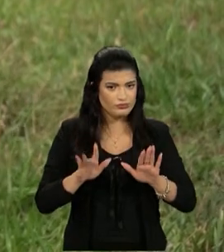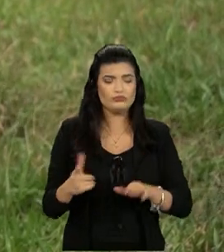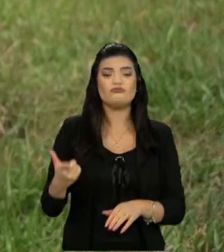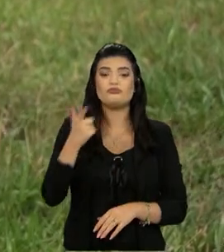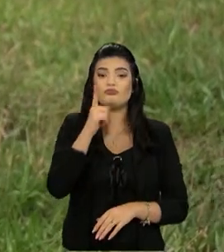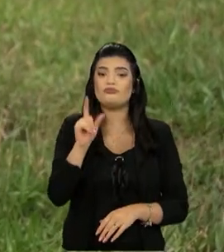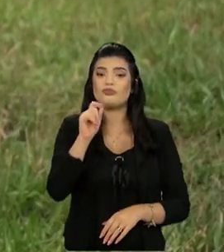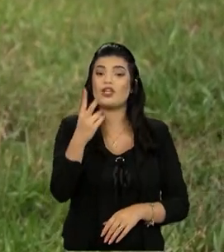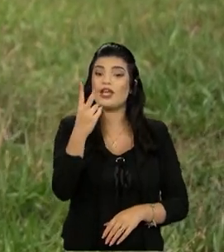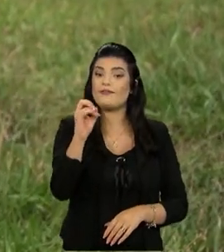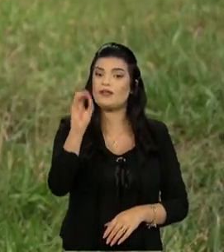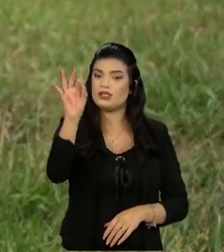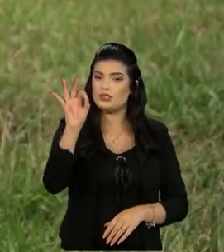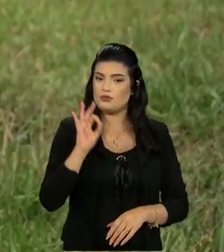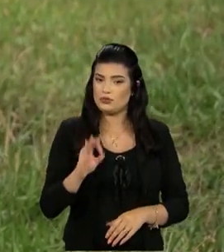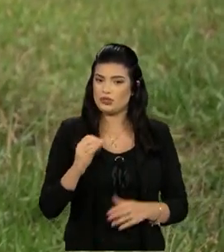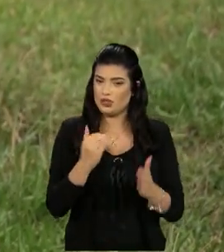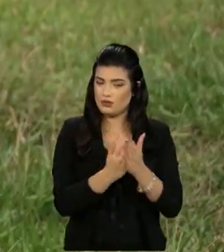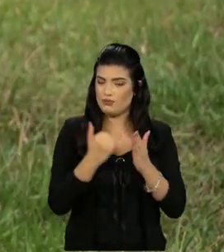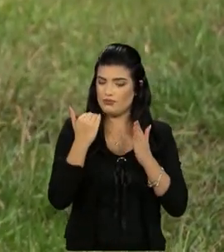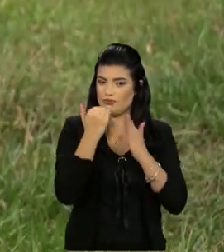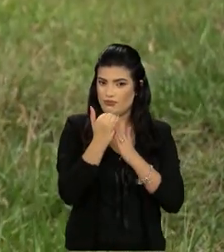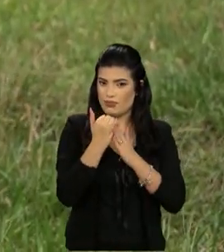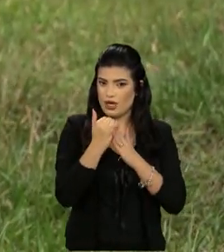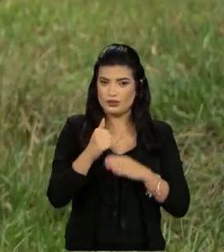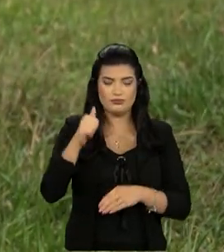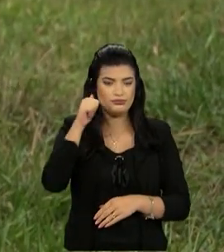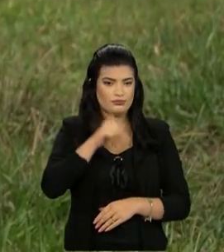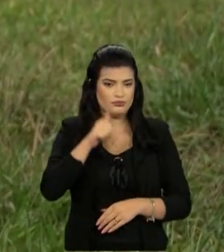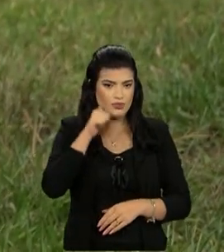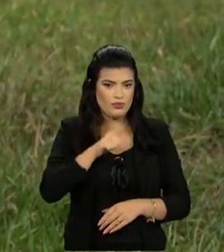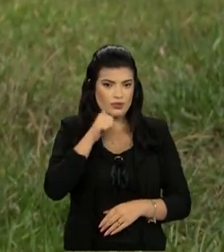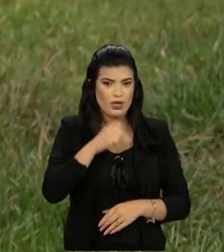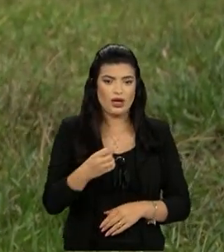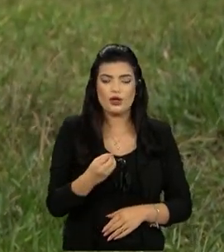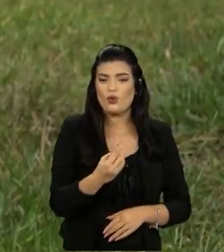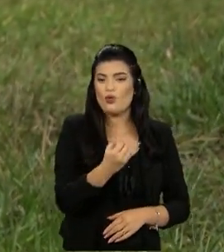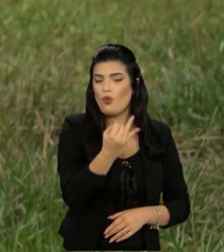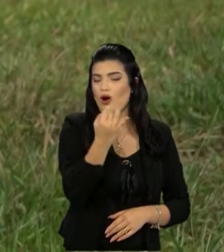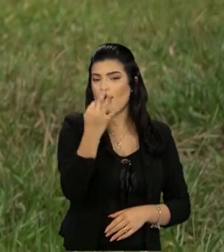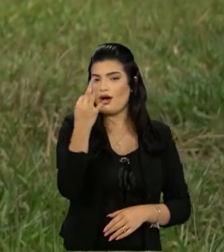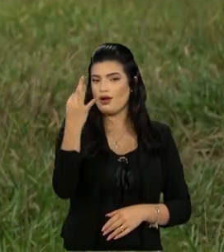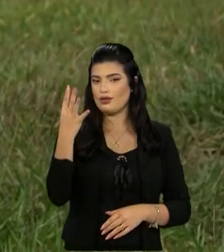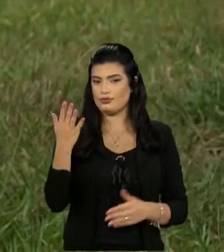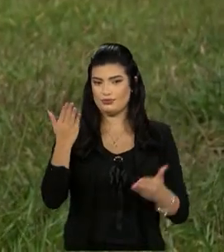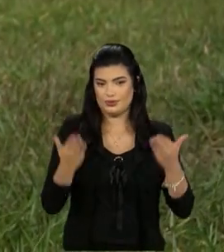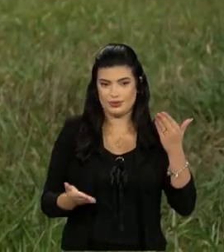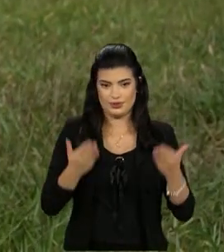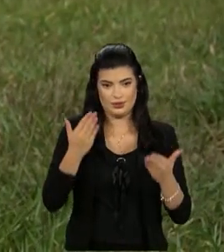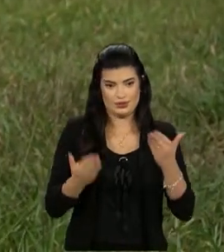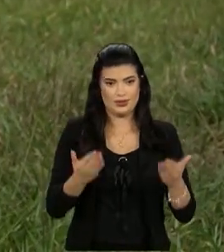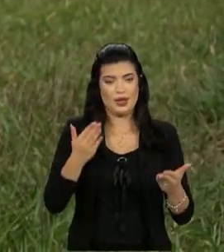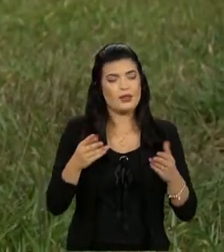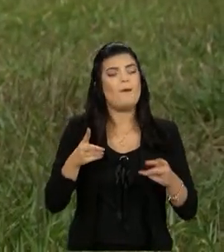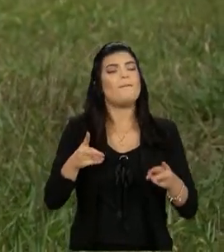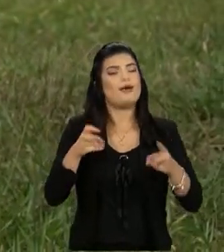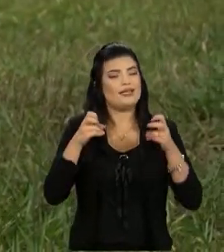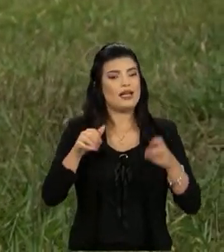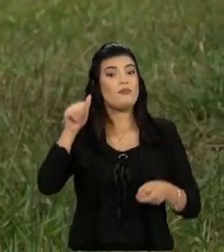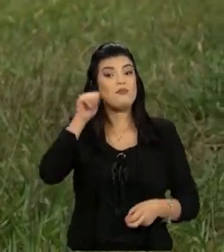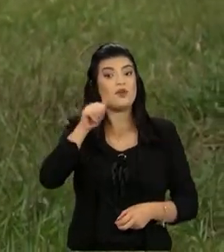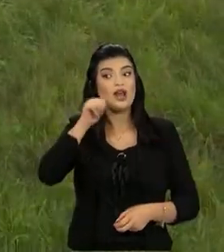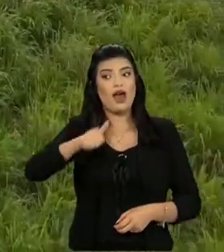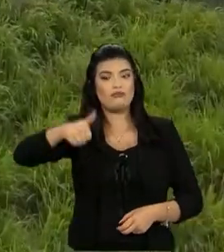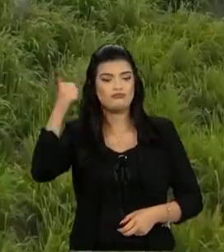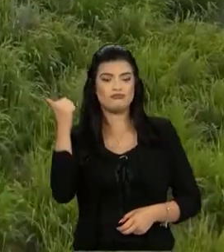colocar 20% a mais de fêmeas em quantidades de fêmea do que em macho. Está até um pouquinho a mais de